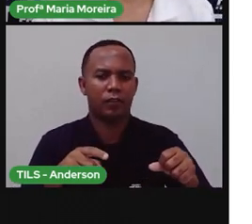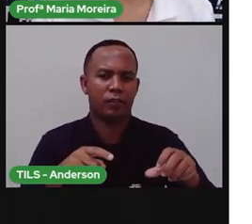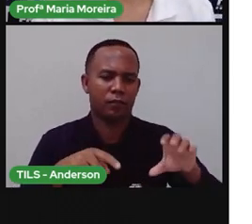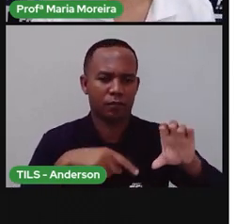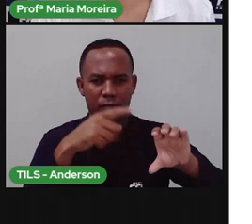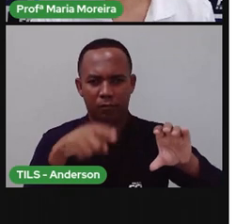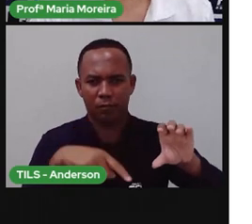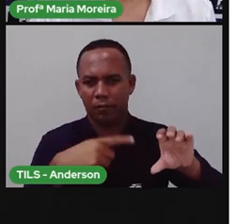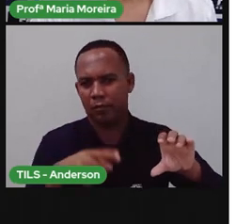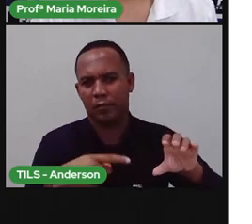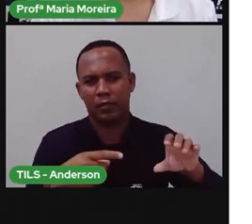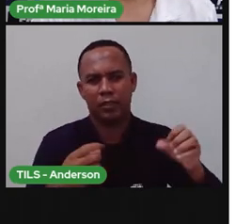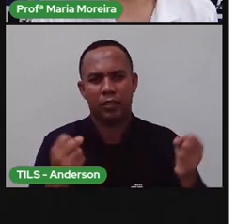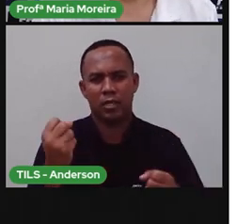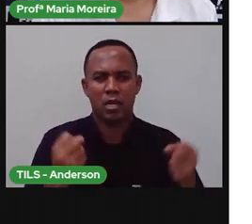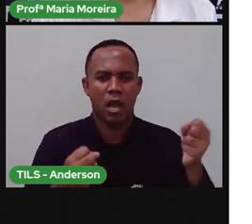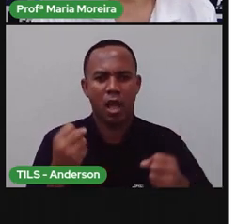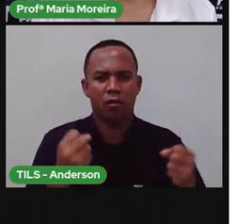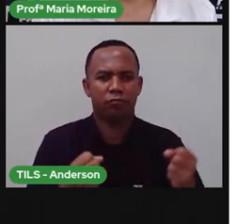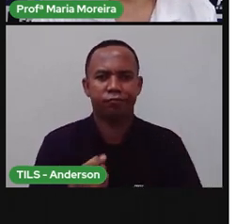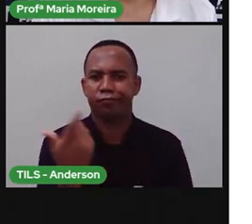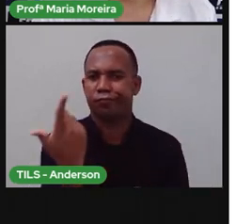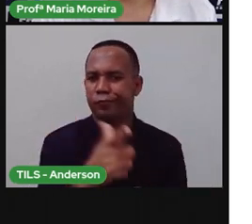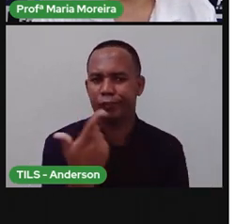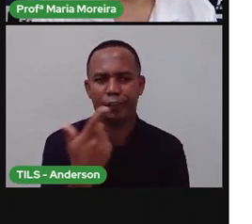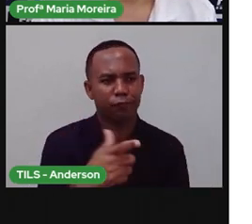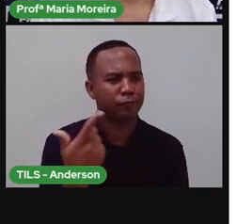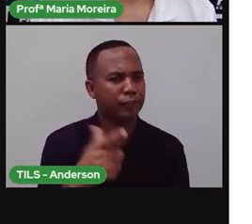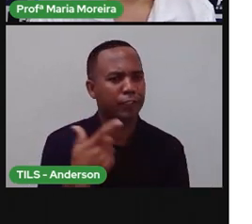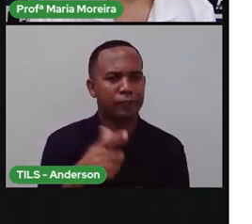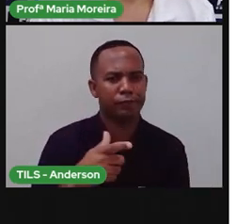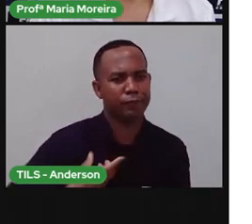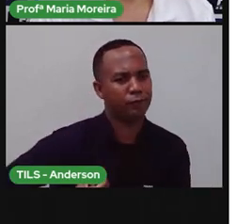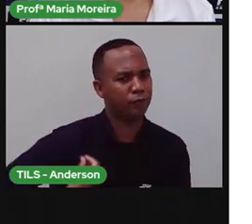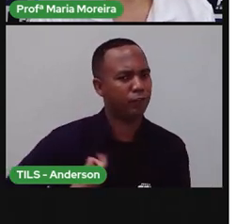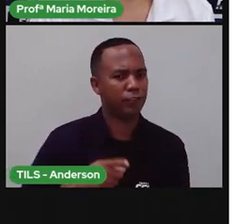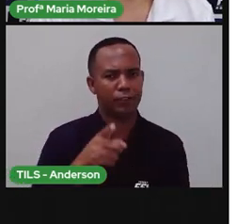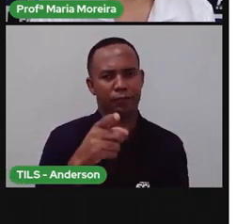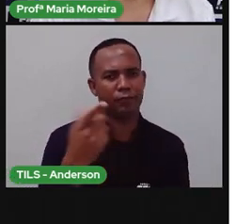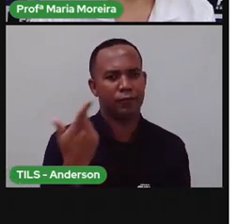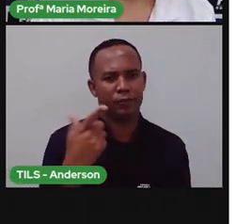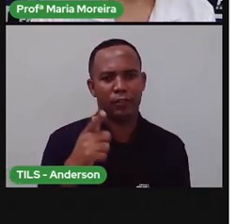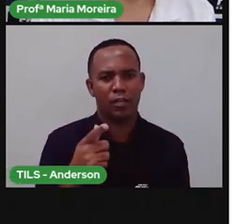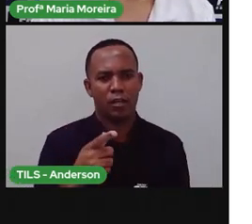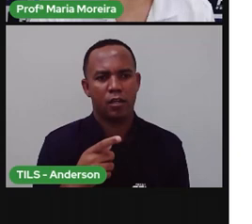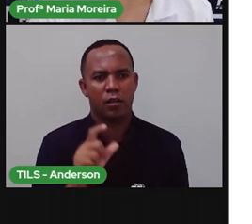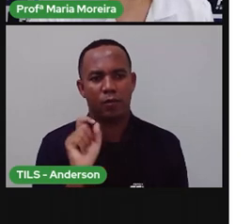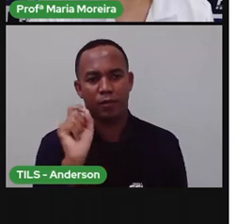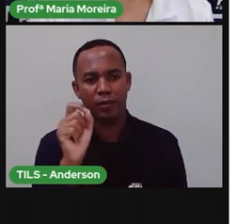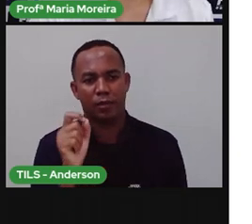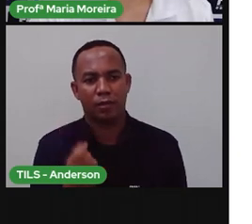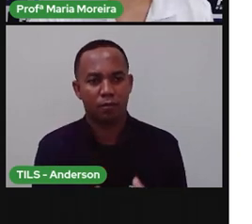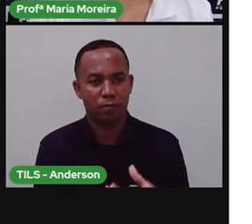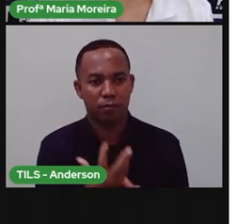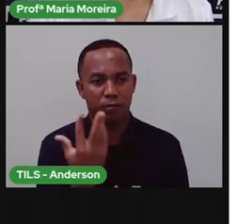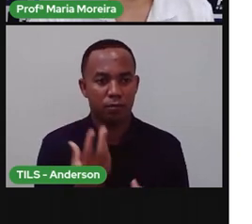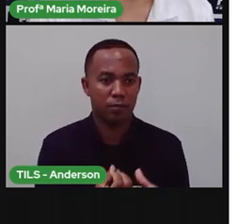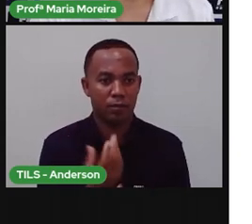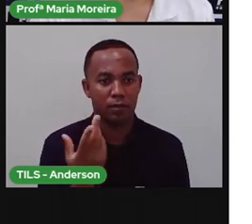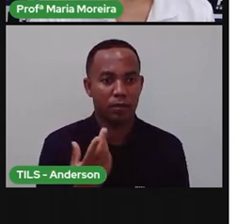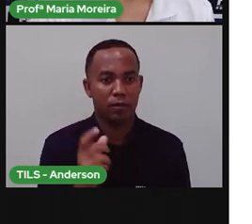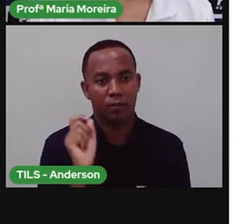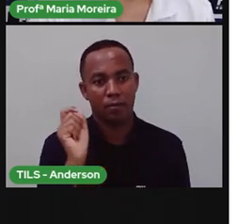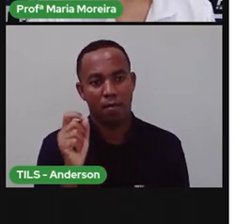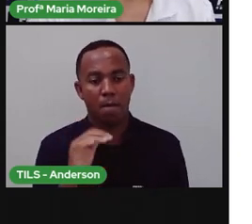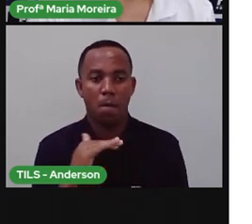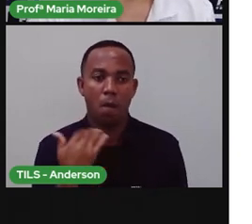um pneu. E são seres não vivos. Então, eu crio, mas eles não nascem, eles não morrem.